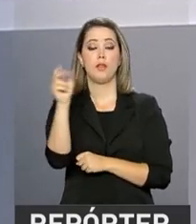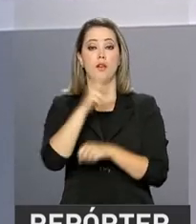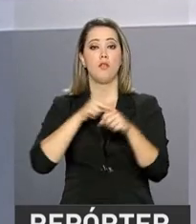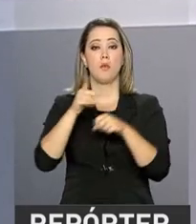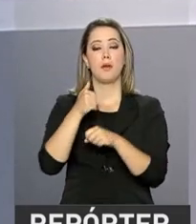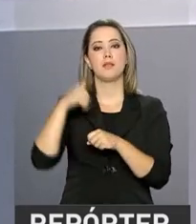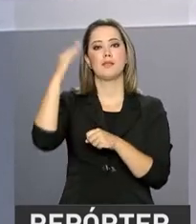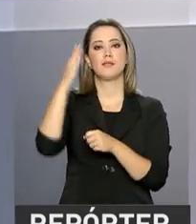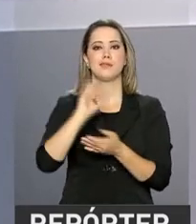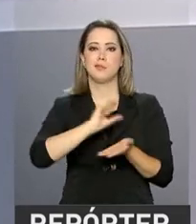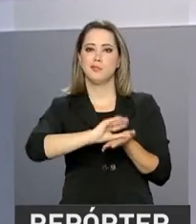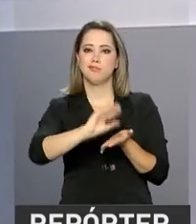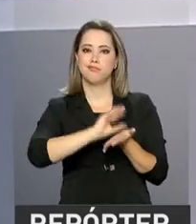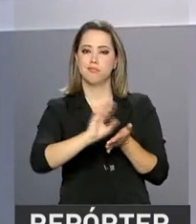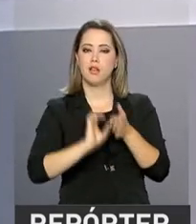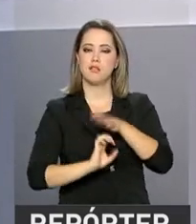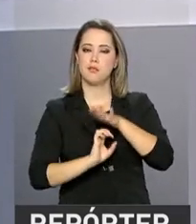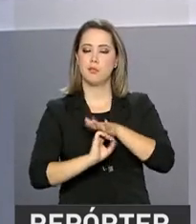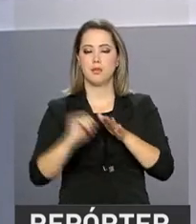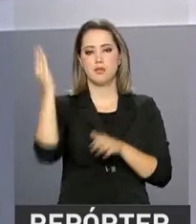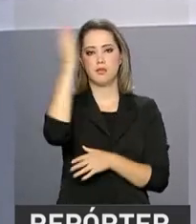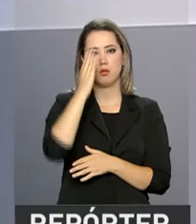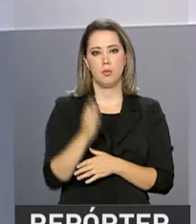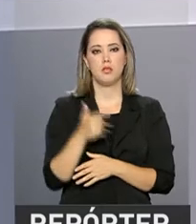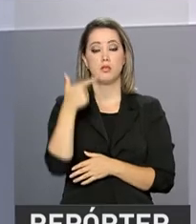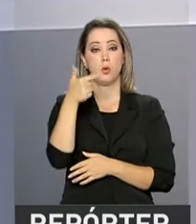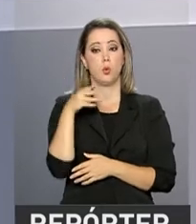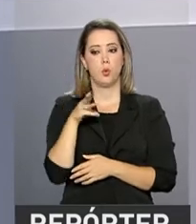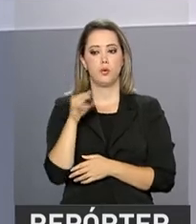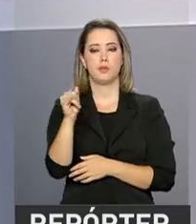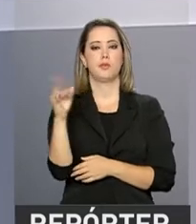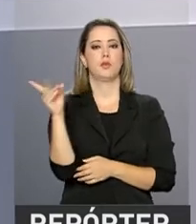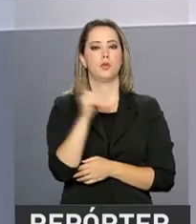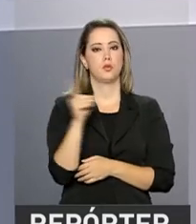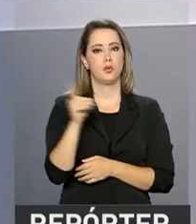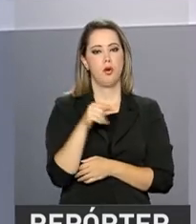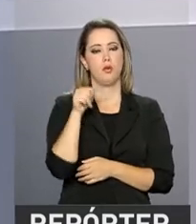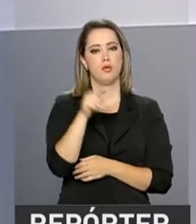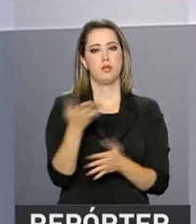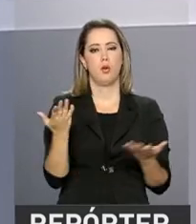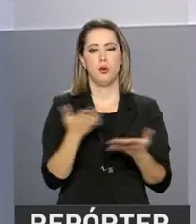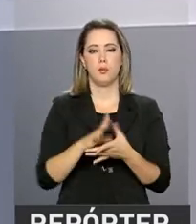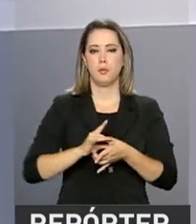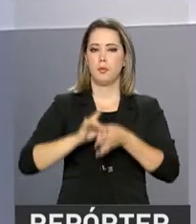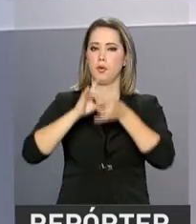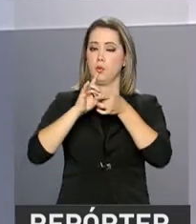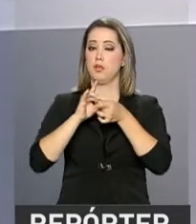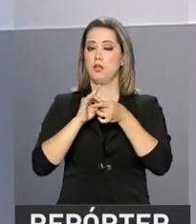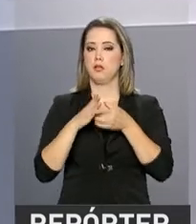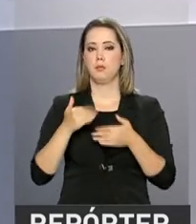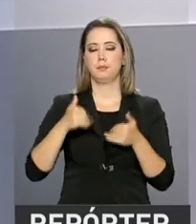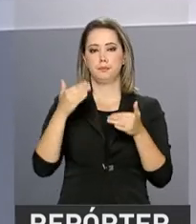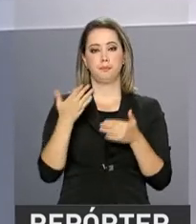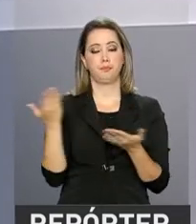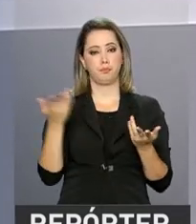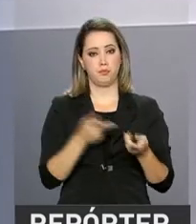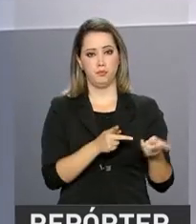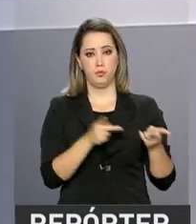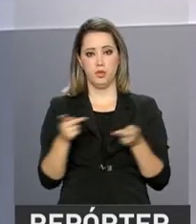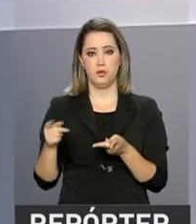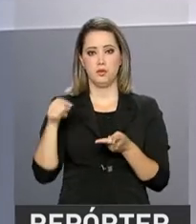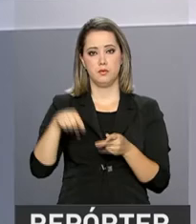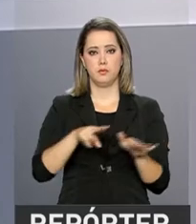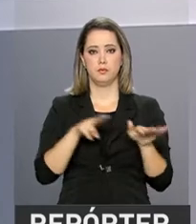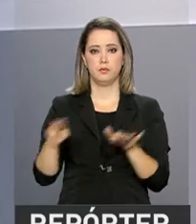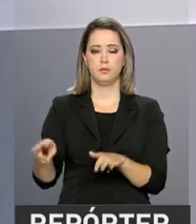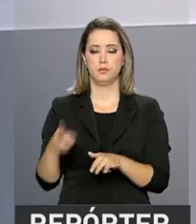dólares. E é para ampliar o relacionamento comercial que o presidente Michel Temer visita o país esta semana. A reportagem é